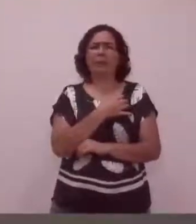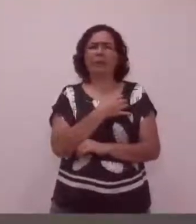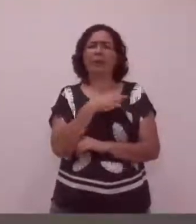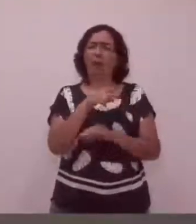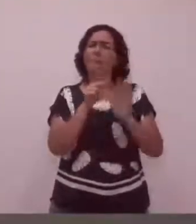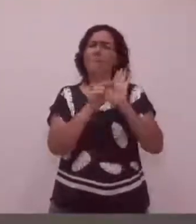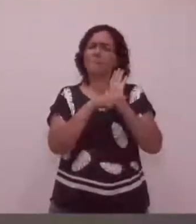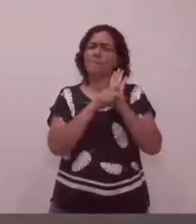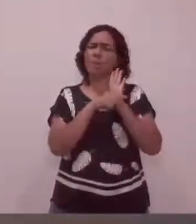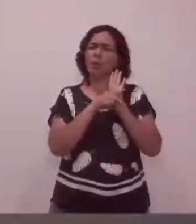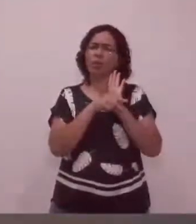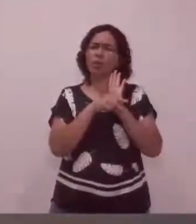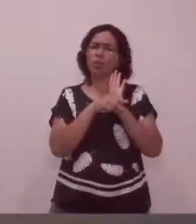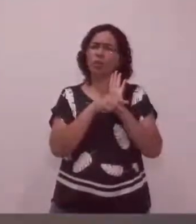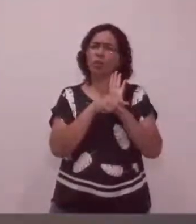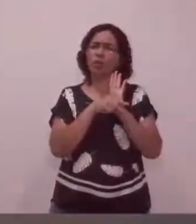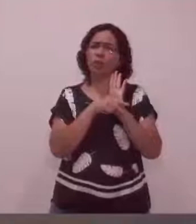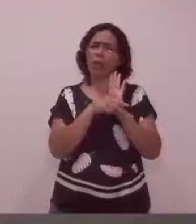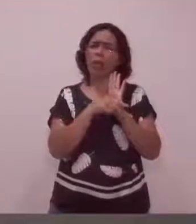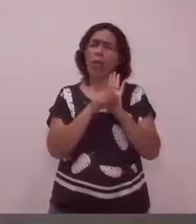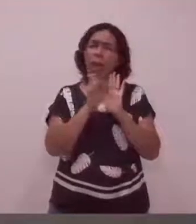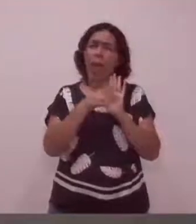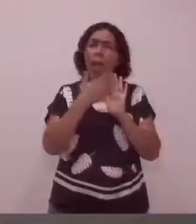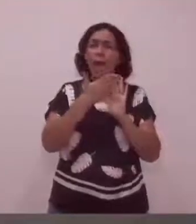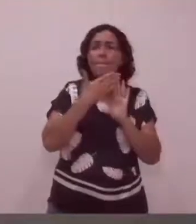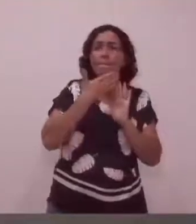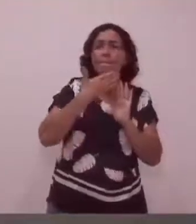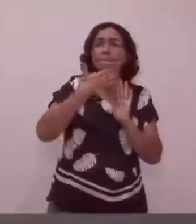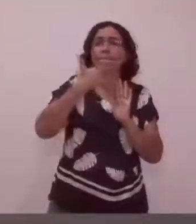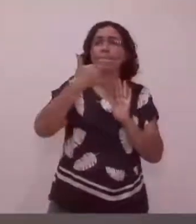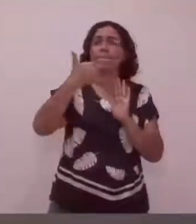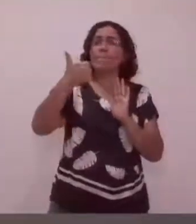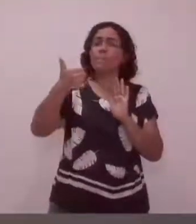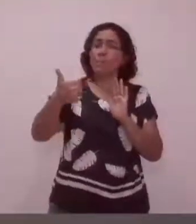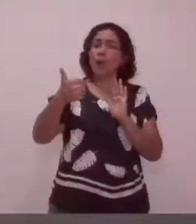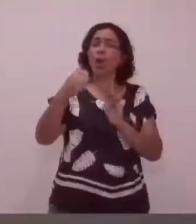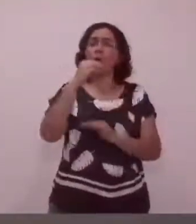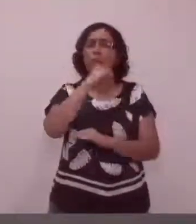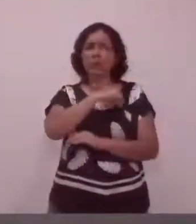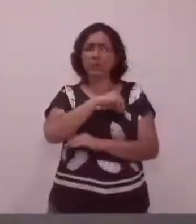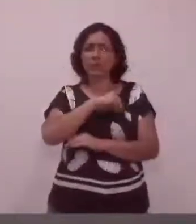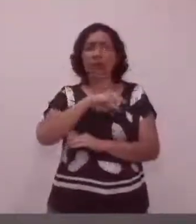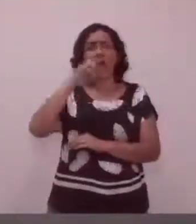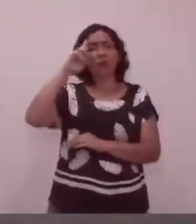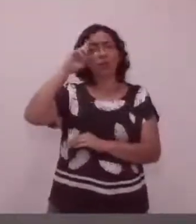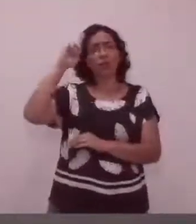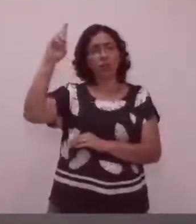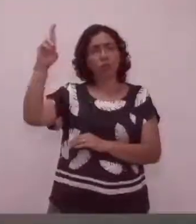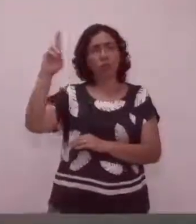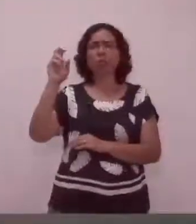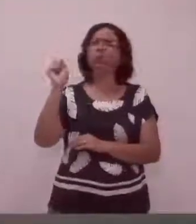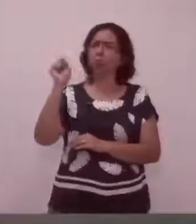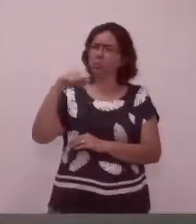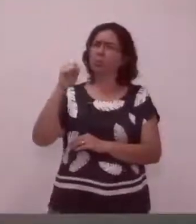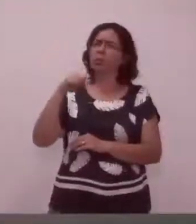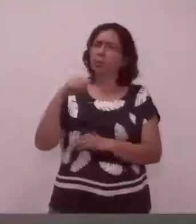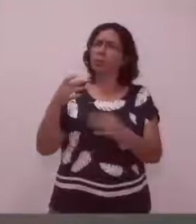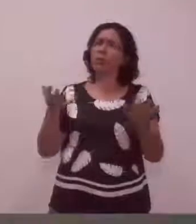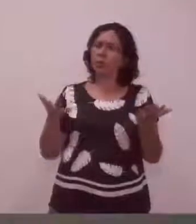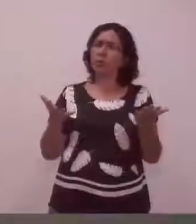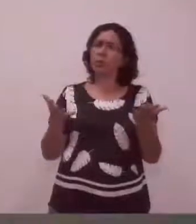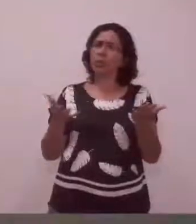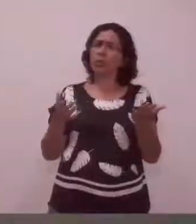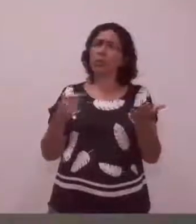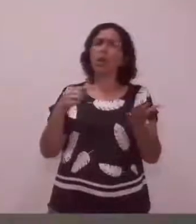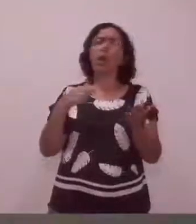projeto era para melhorar ou adequar o salário dos diretores? Sim, a